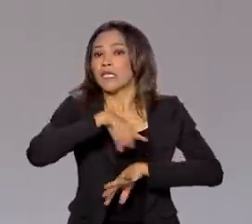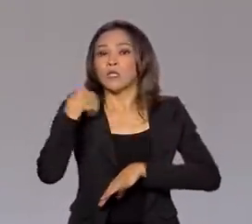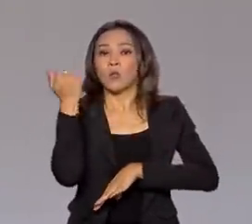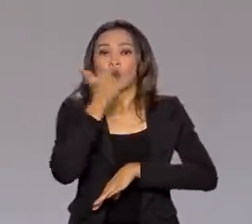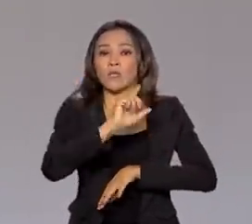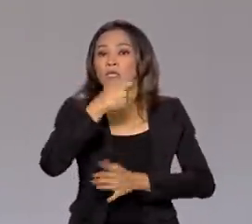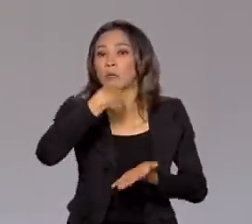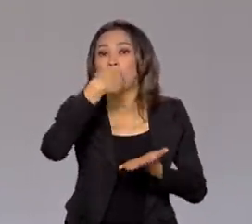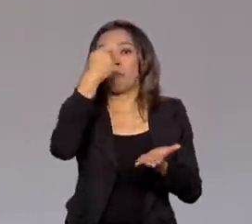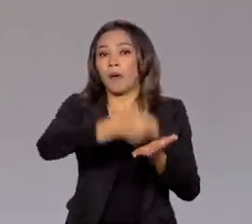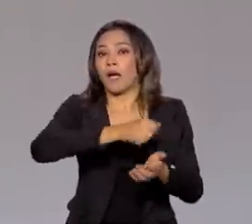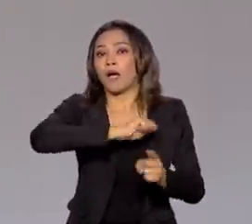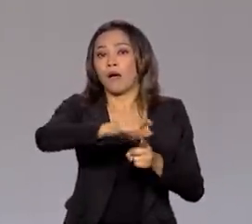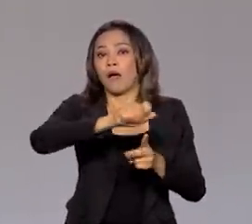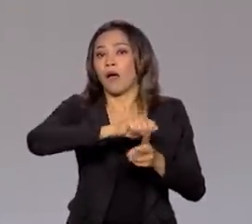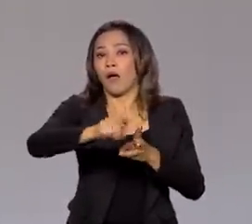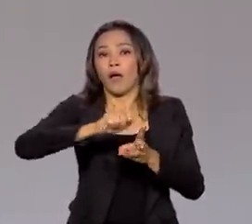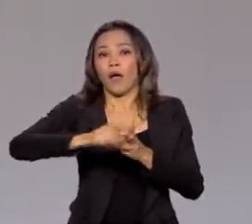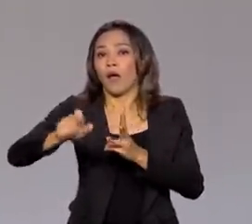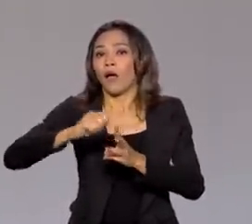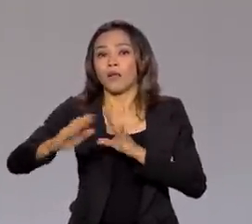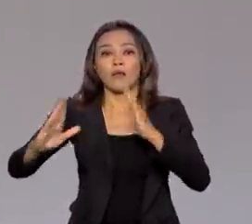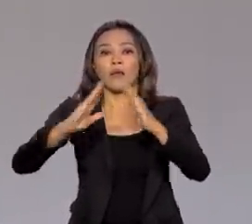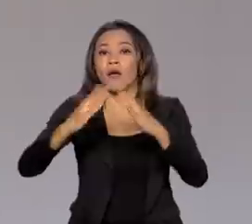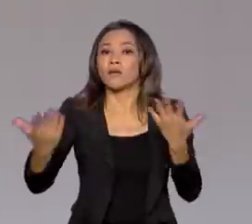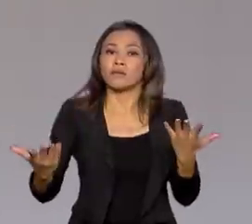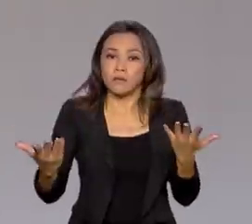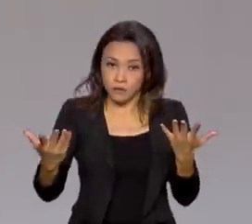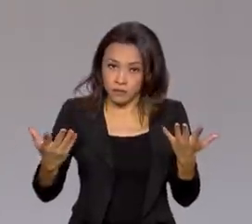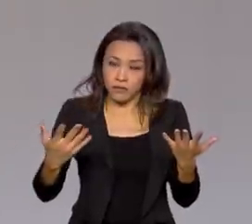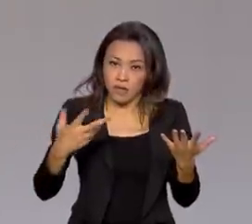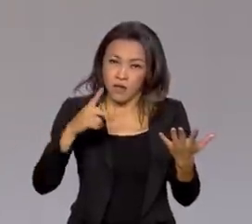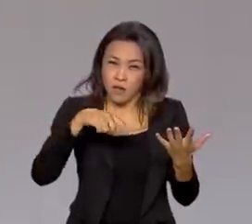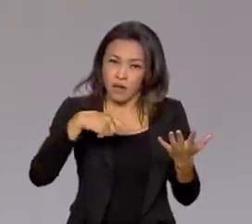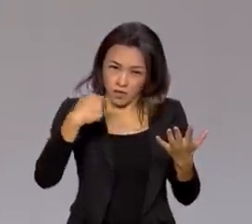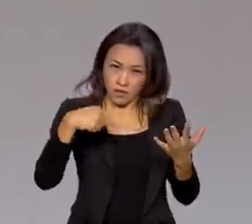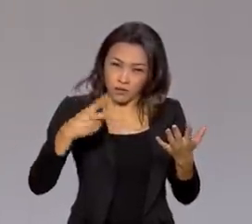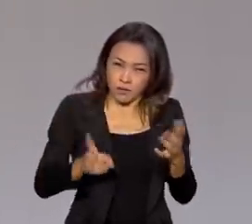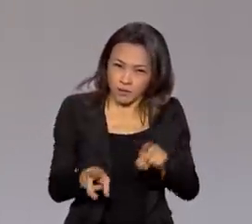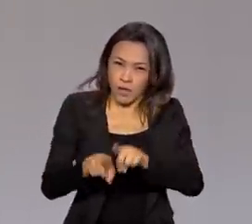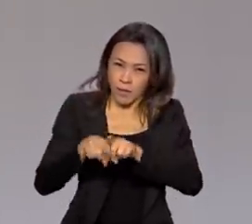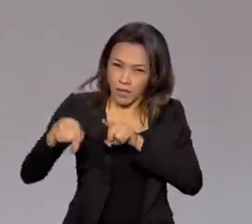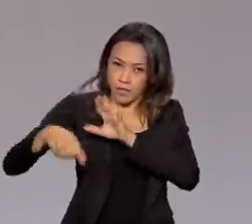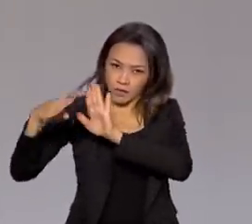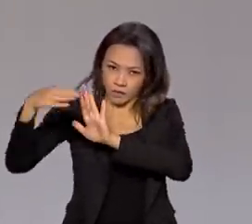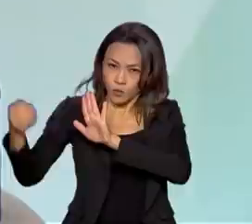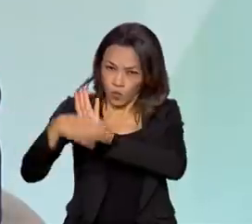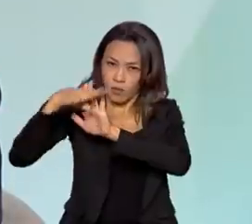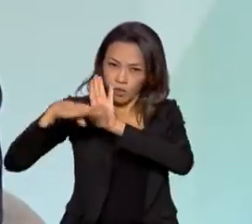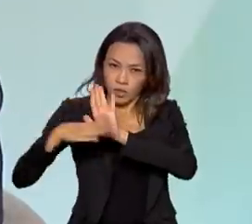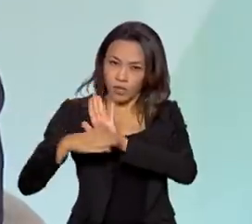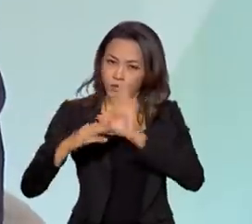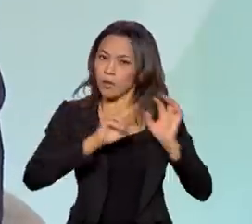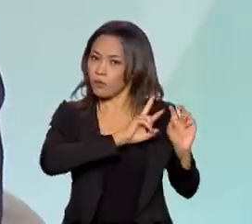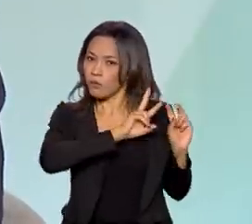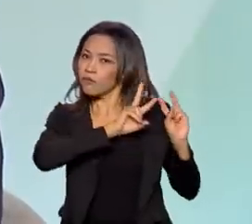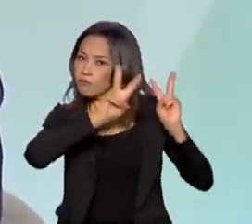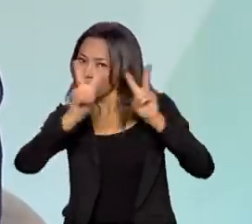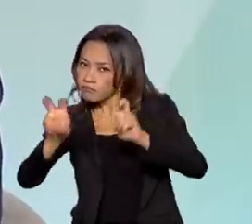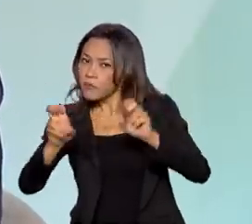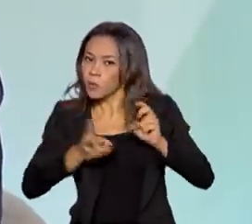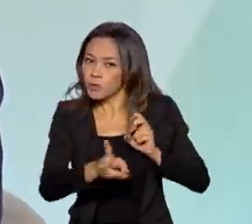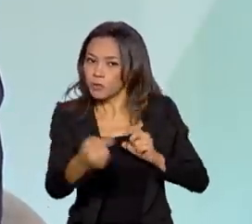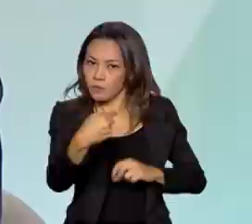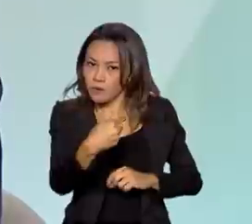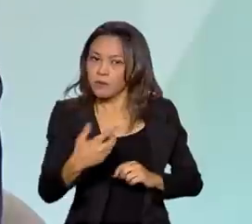pagar o valor das prestações do imóvel. Se eu não me engano, o Casa Verde e Amarela também trabalha com esse tema, não é isso? Exatamente. O